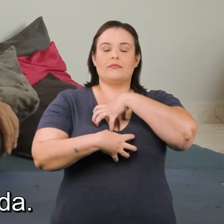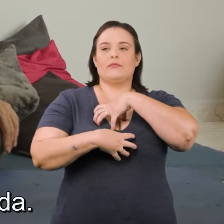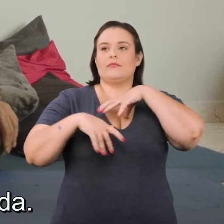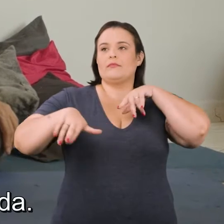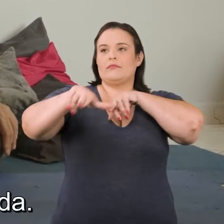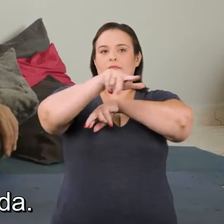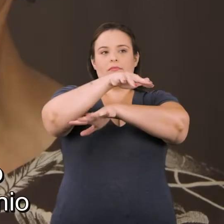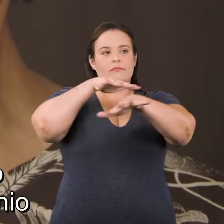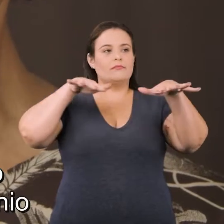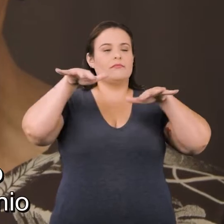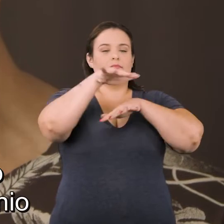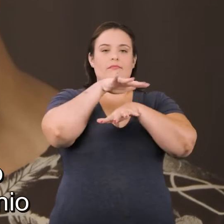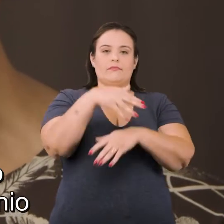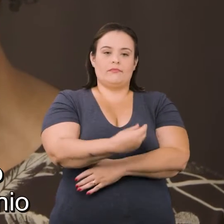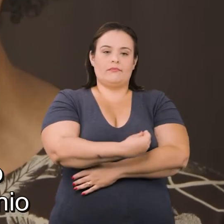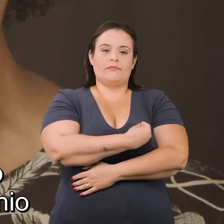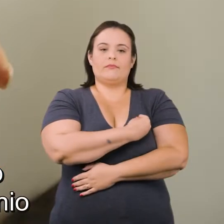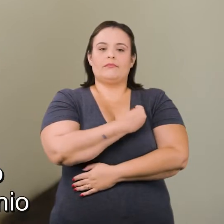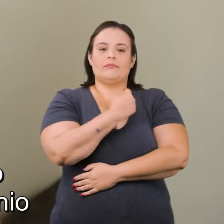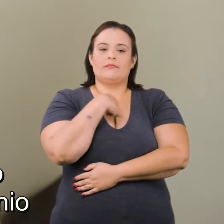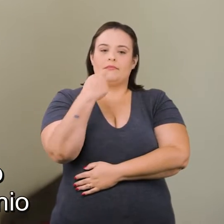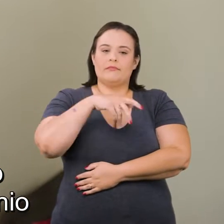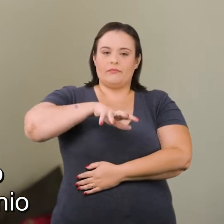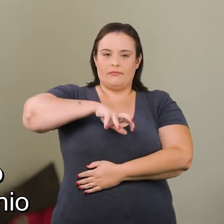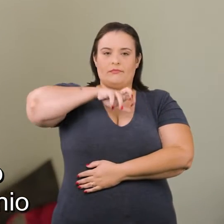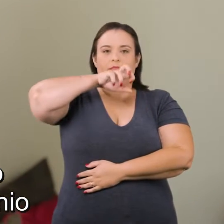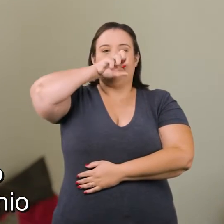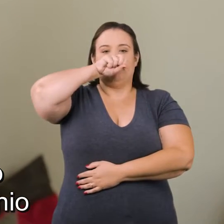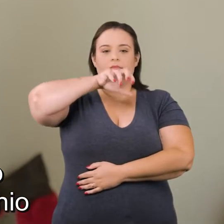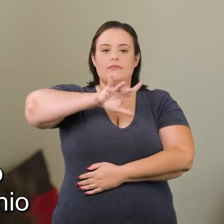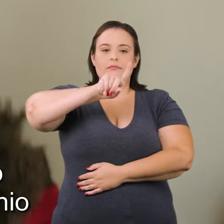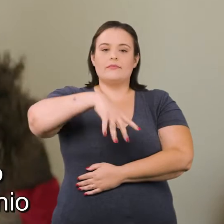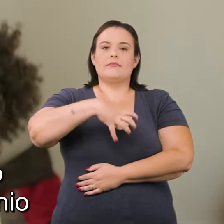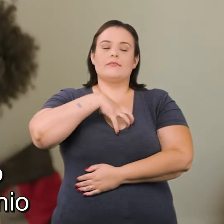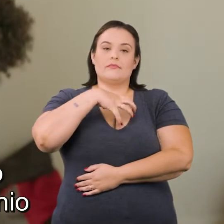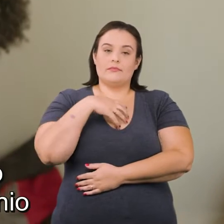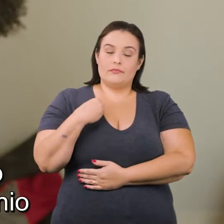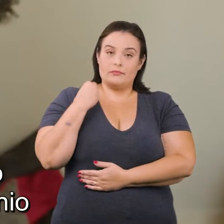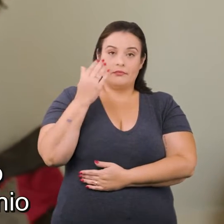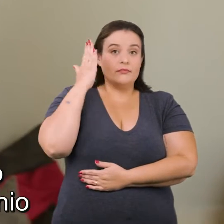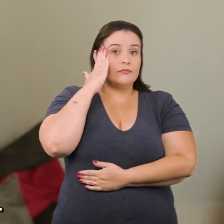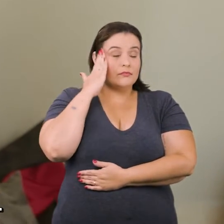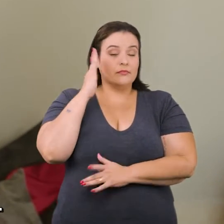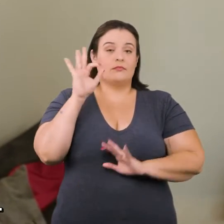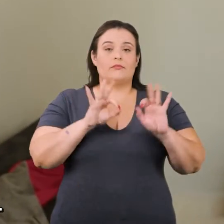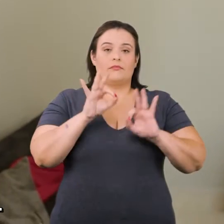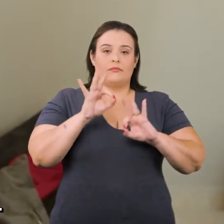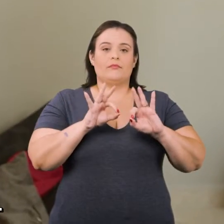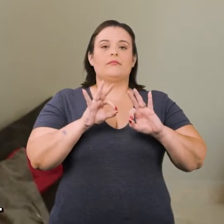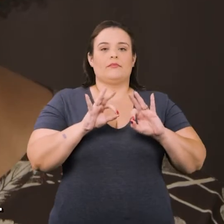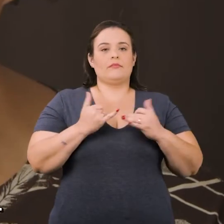holística da vida, de lidar com uma respiração enquanto um mecanismo de domínio e de